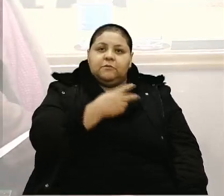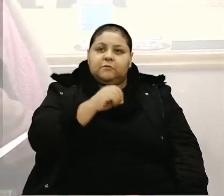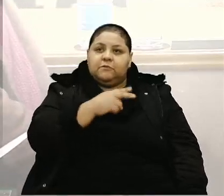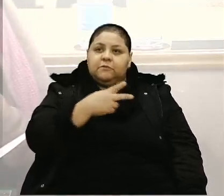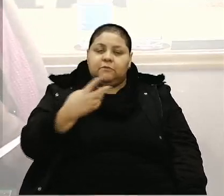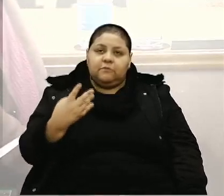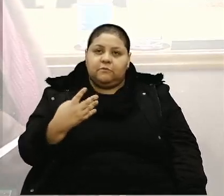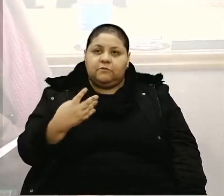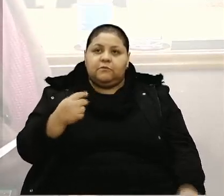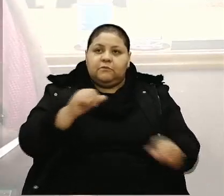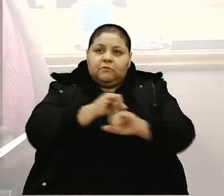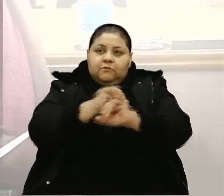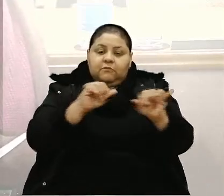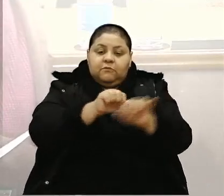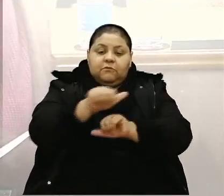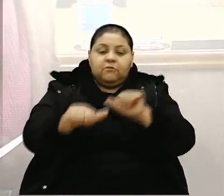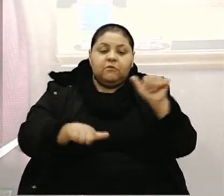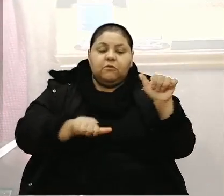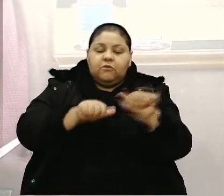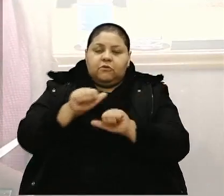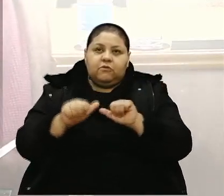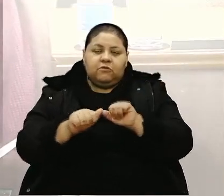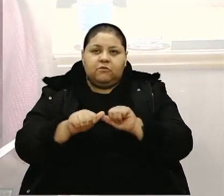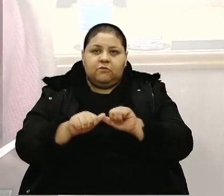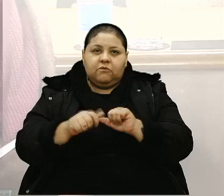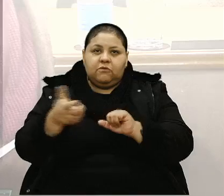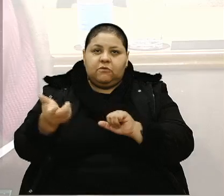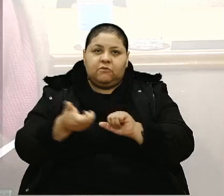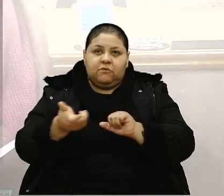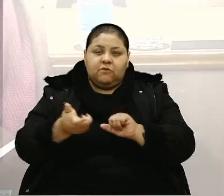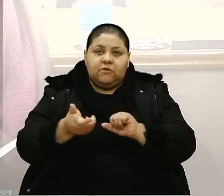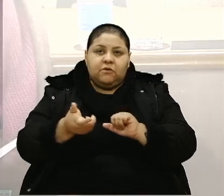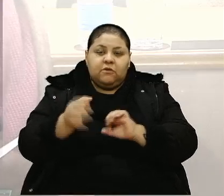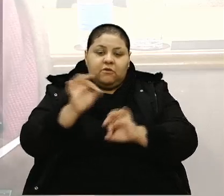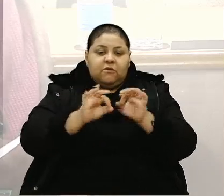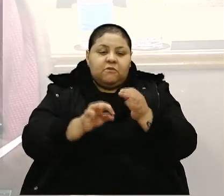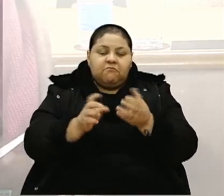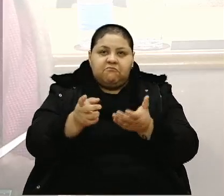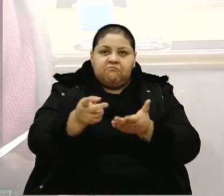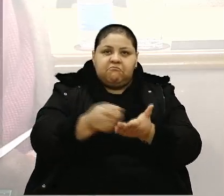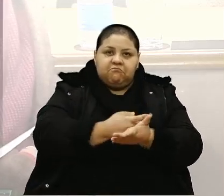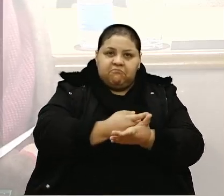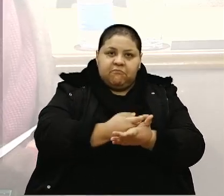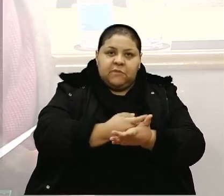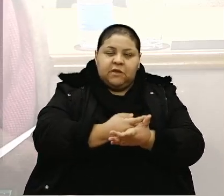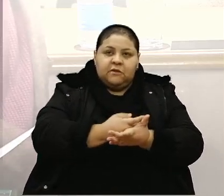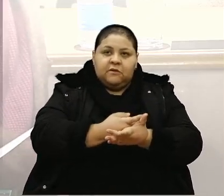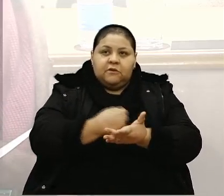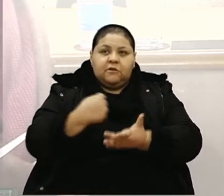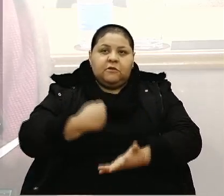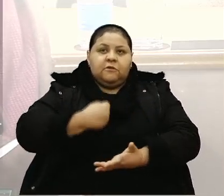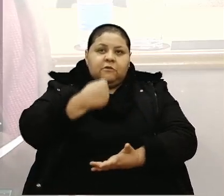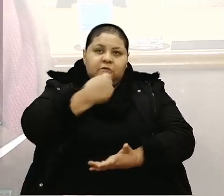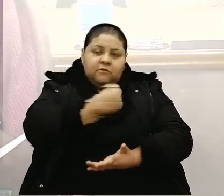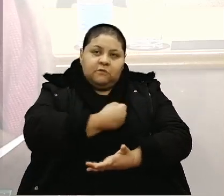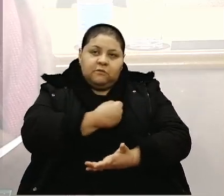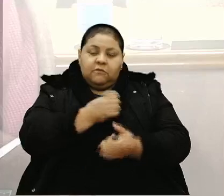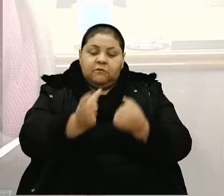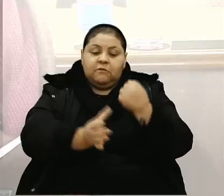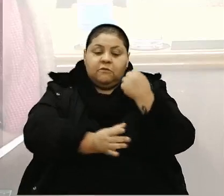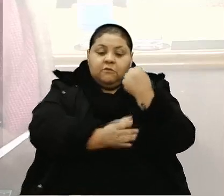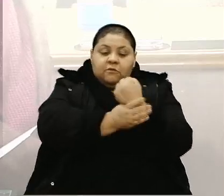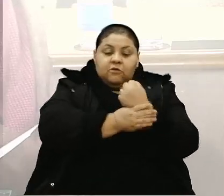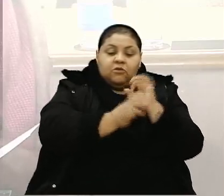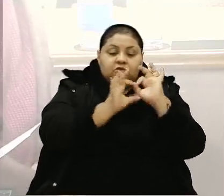Dado que a alteração proposta visa corrigir um erro de codificação e assegurar a